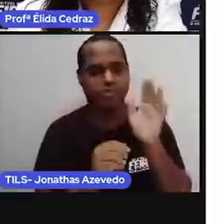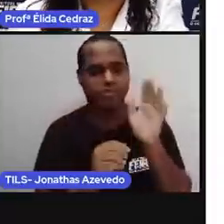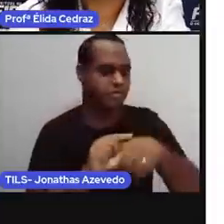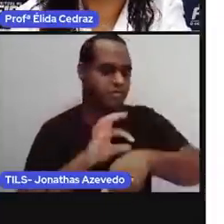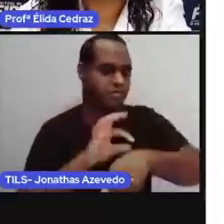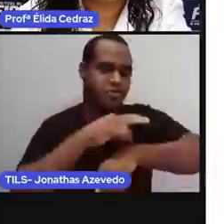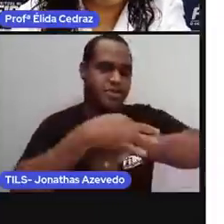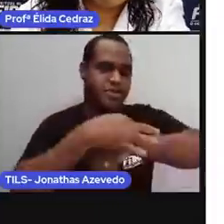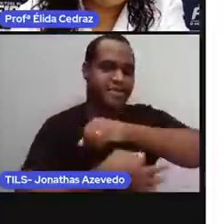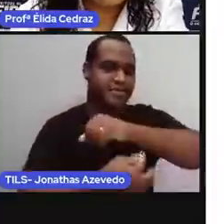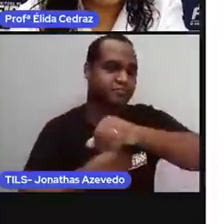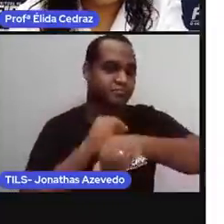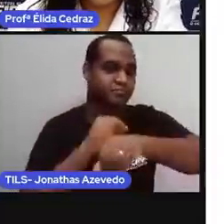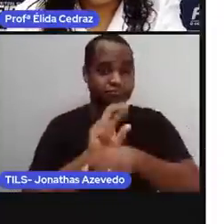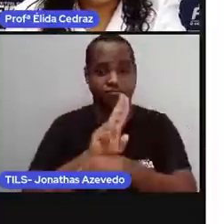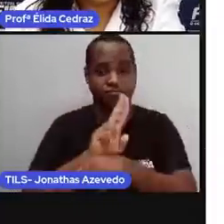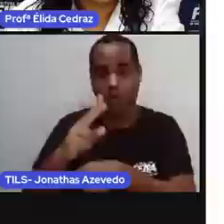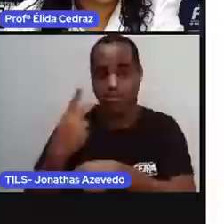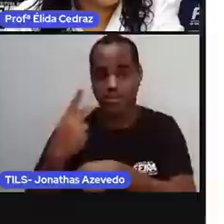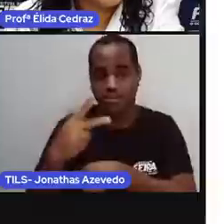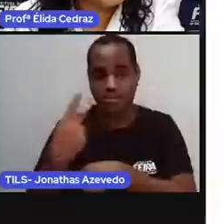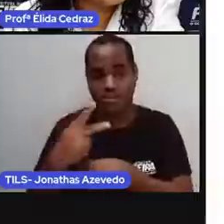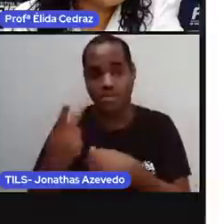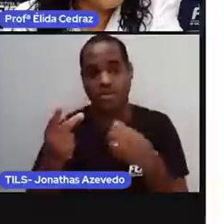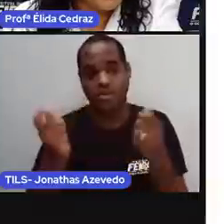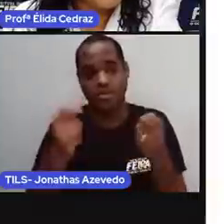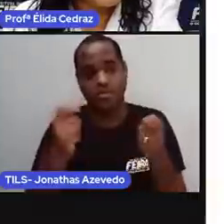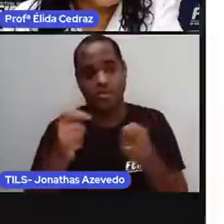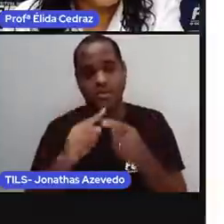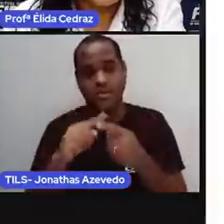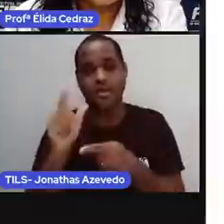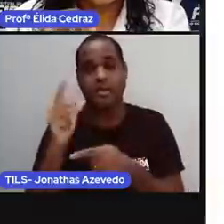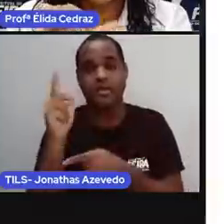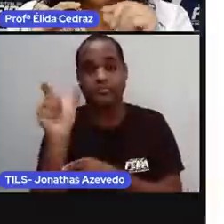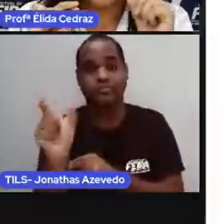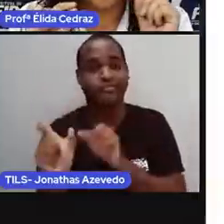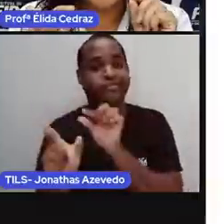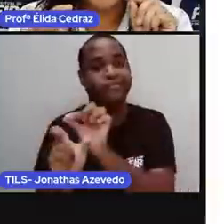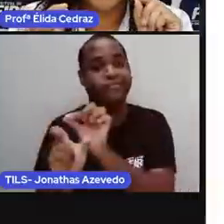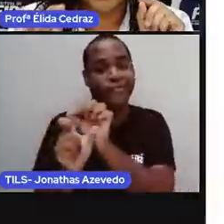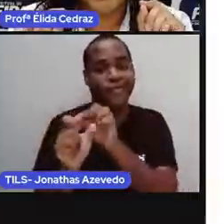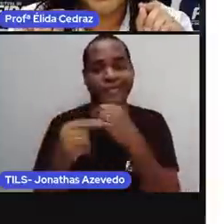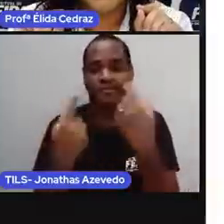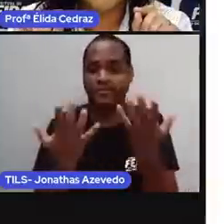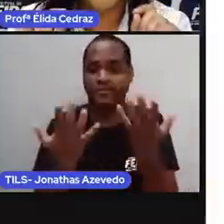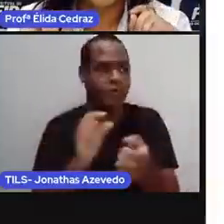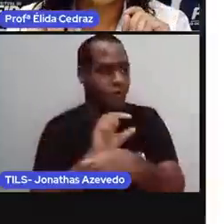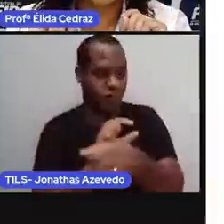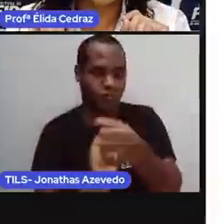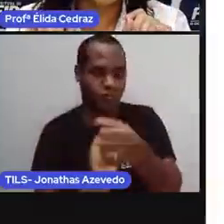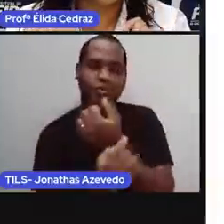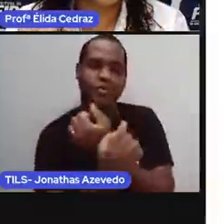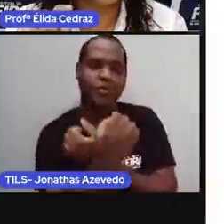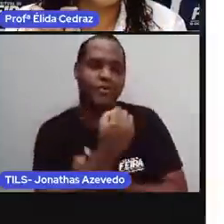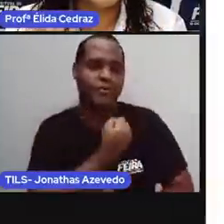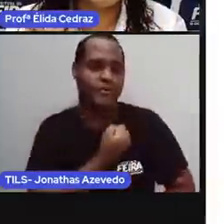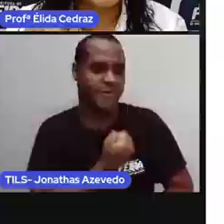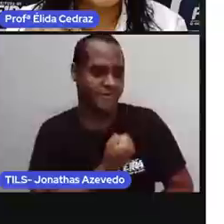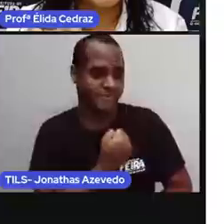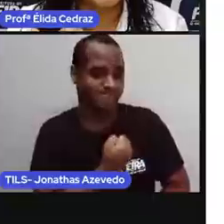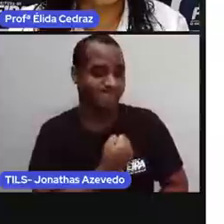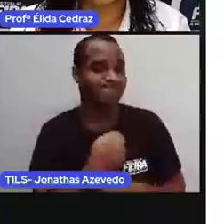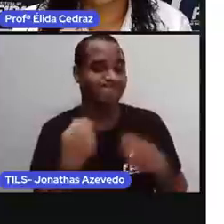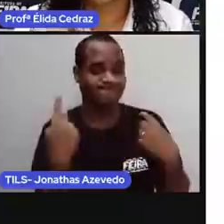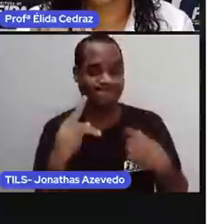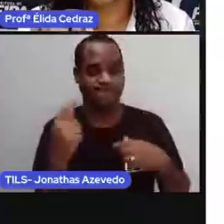com o nome, com a espécie e um código numérico que diz que aquele